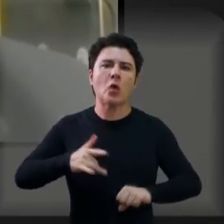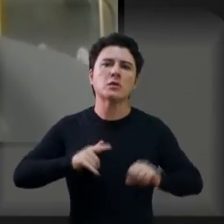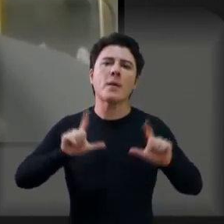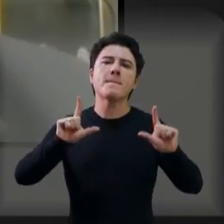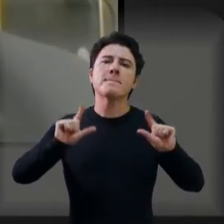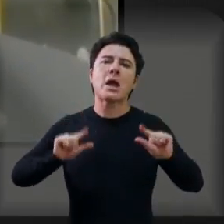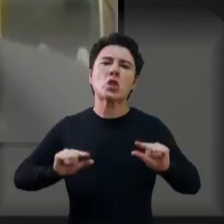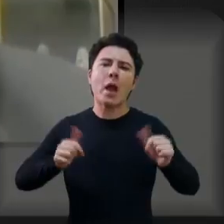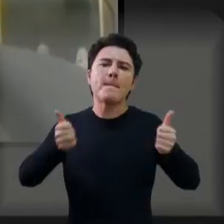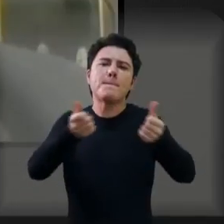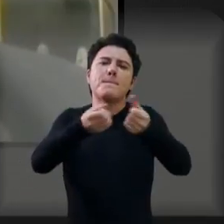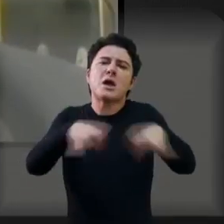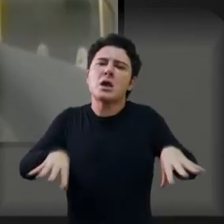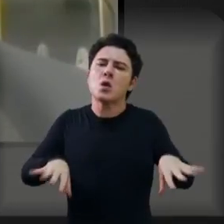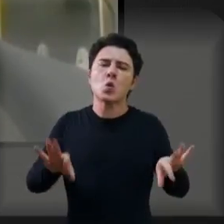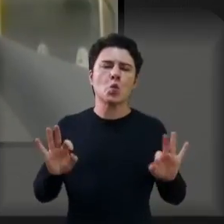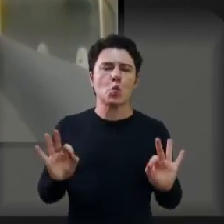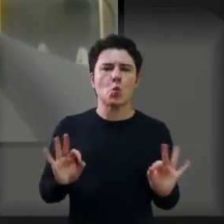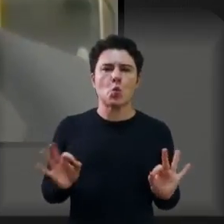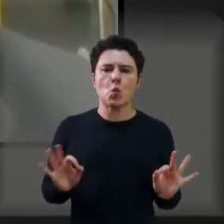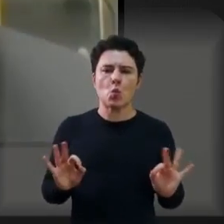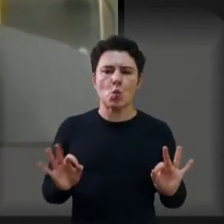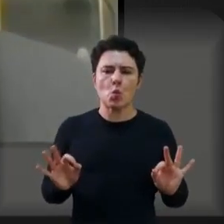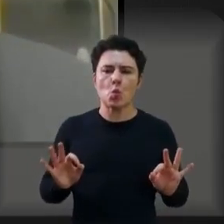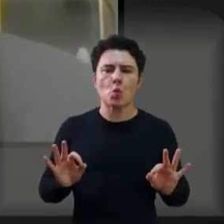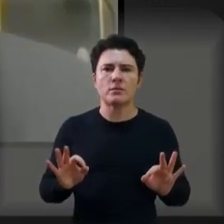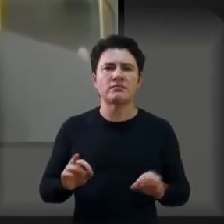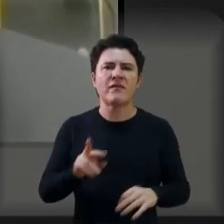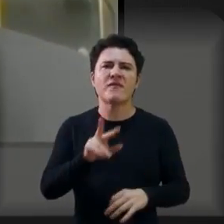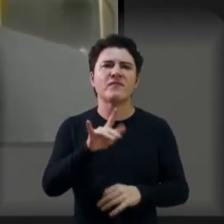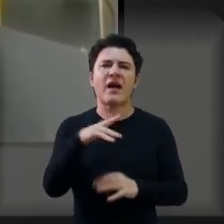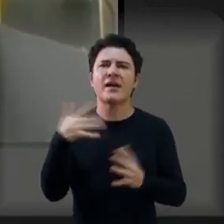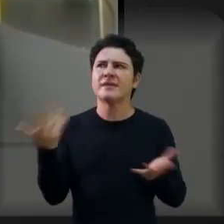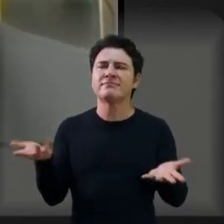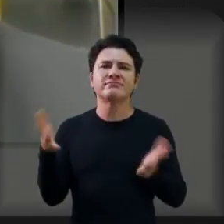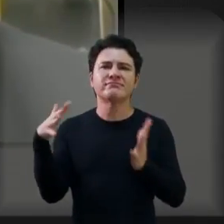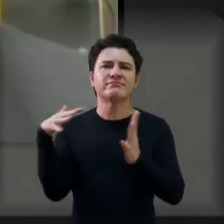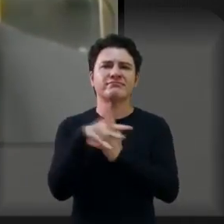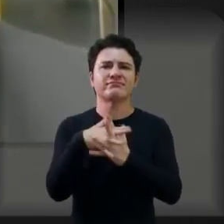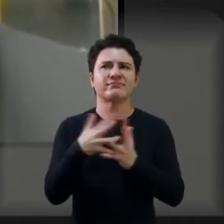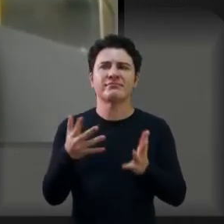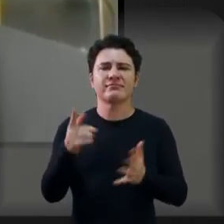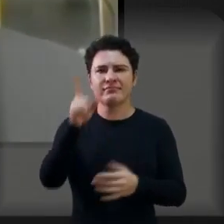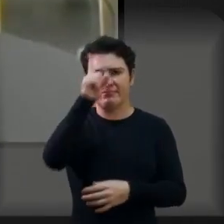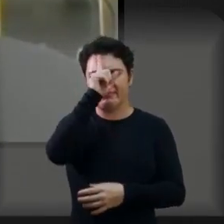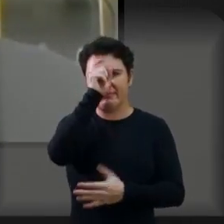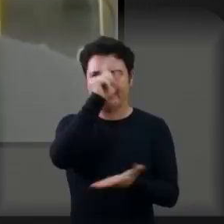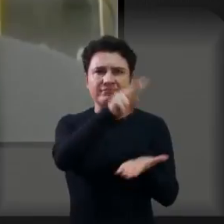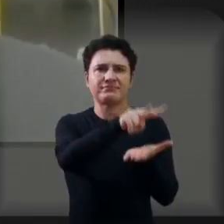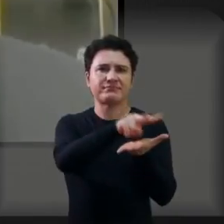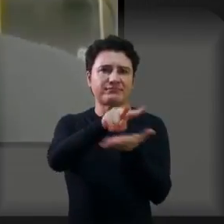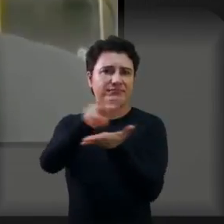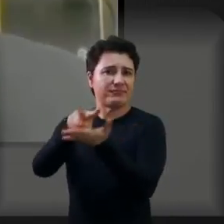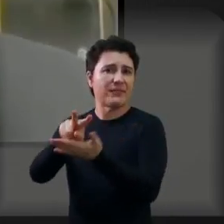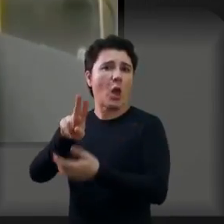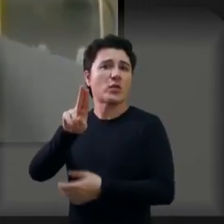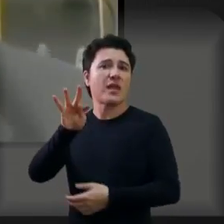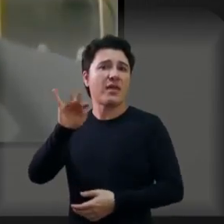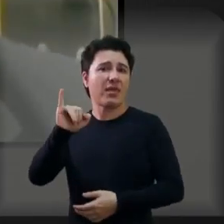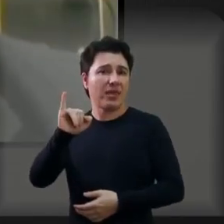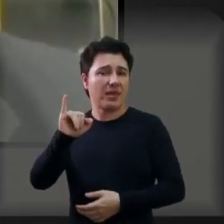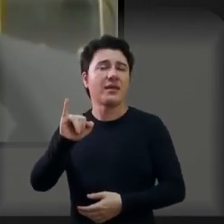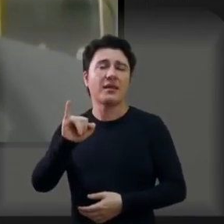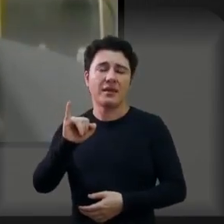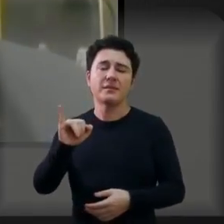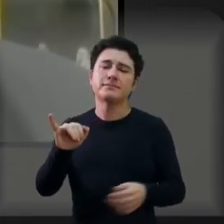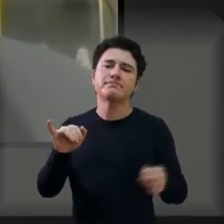na grande porcentagem, e isso não afeta a internação nos leitos de enfermagem e UTI. Por isso